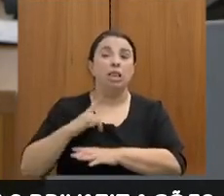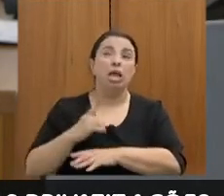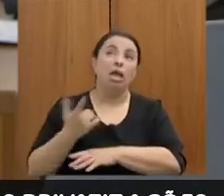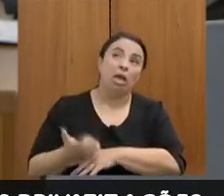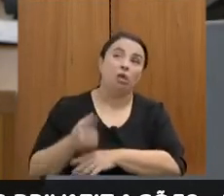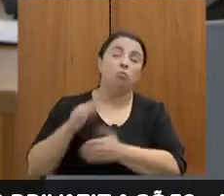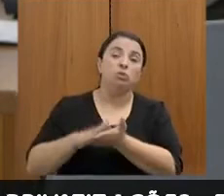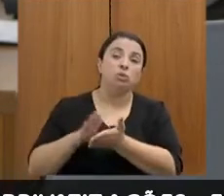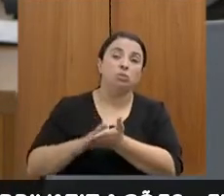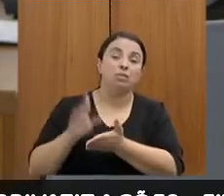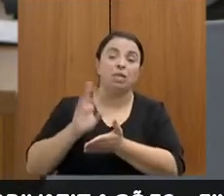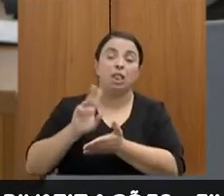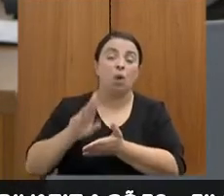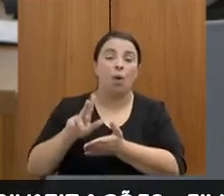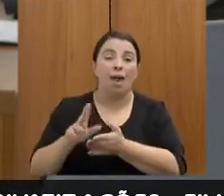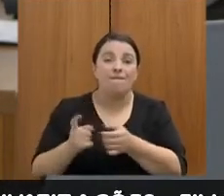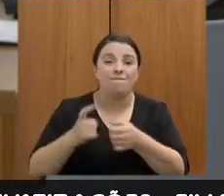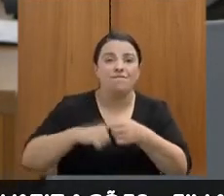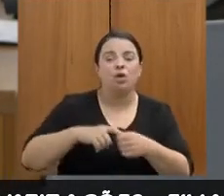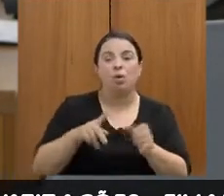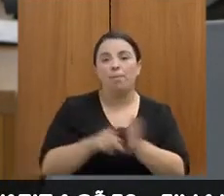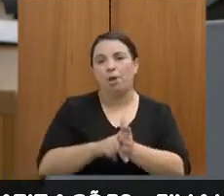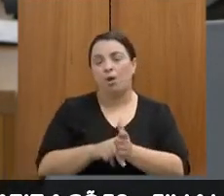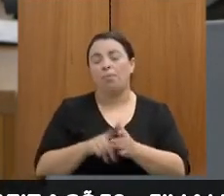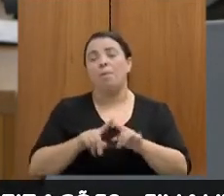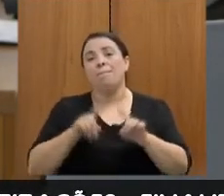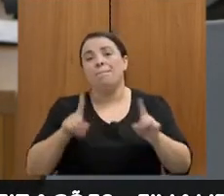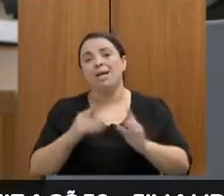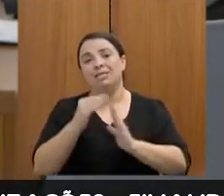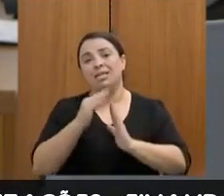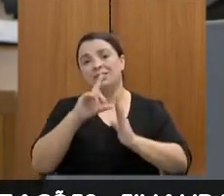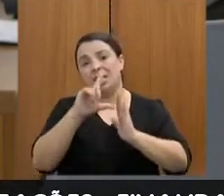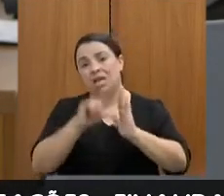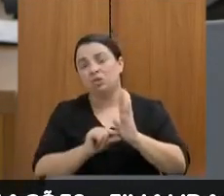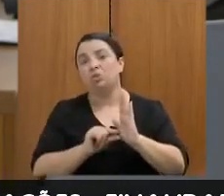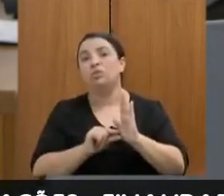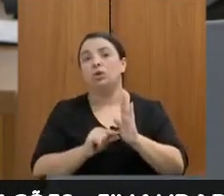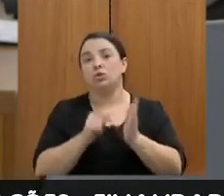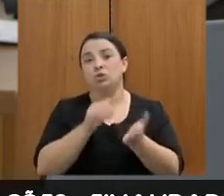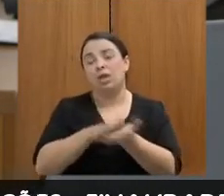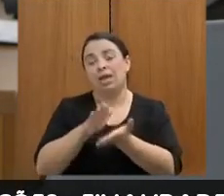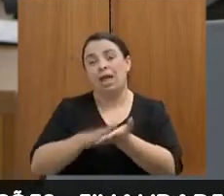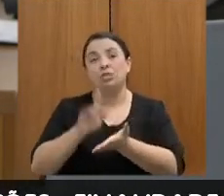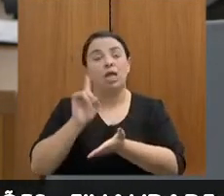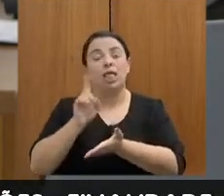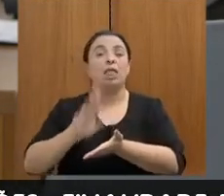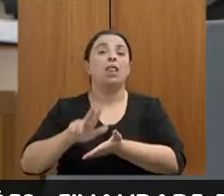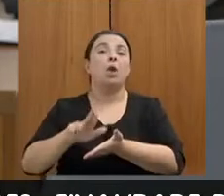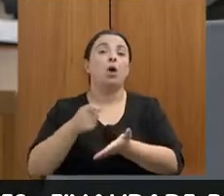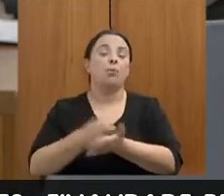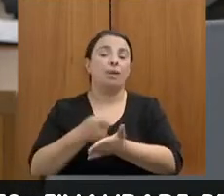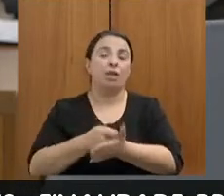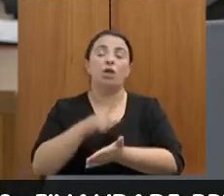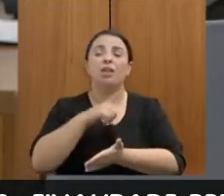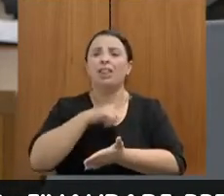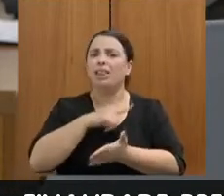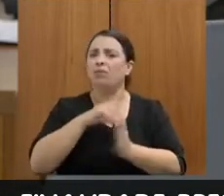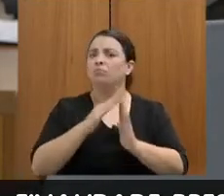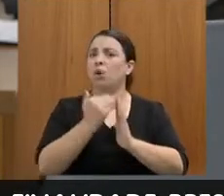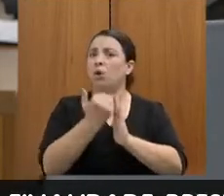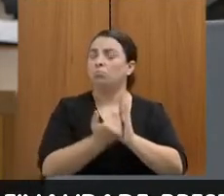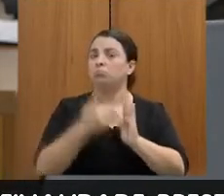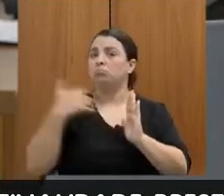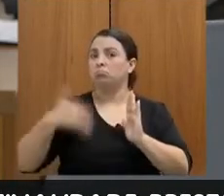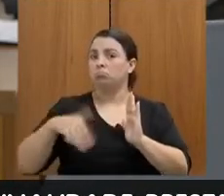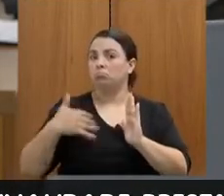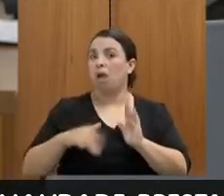nosso governo tem dado um show, porque nas reduções de despesas não obrigatórias já houve uma redução extremamente expressiva,